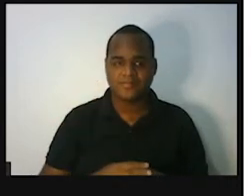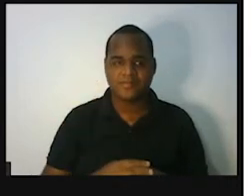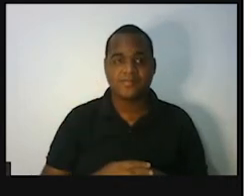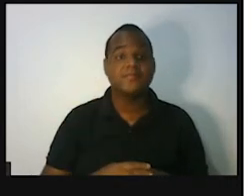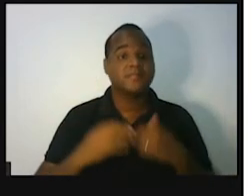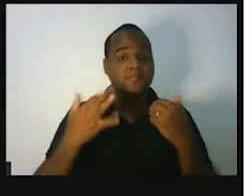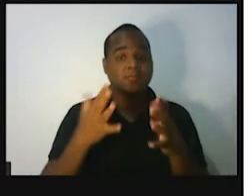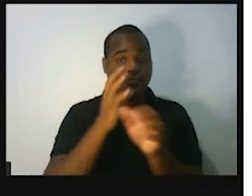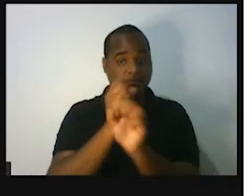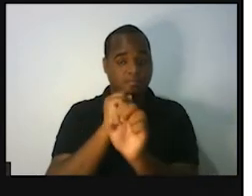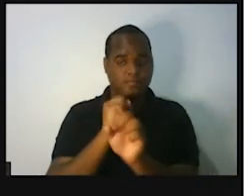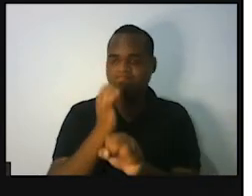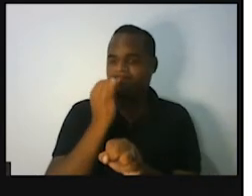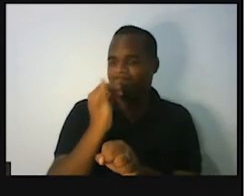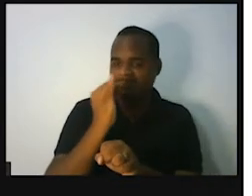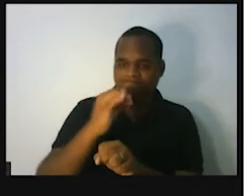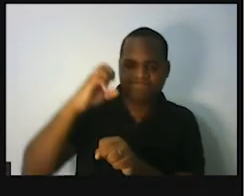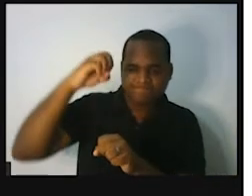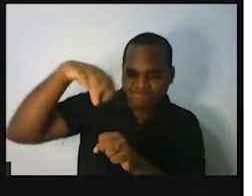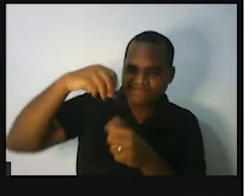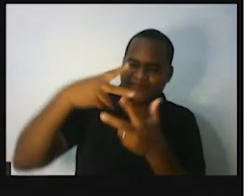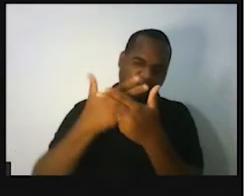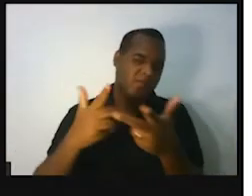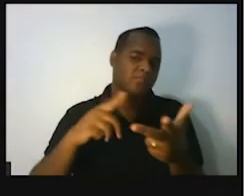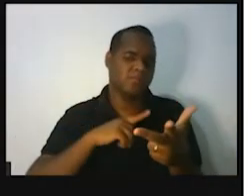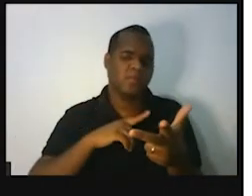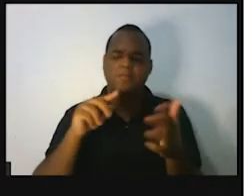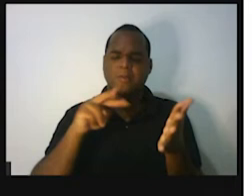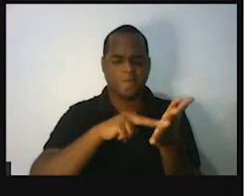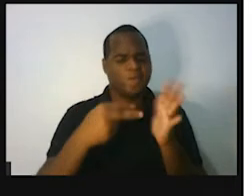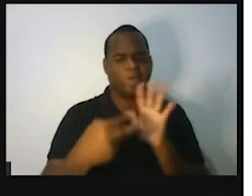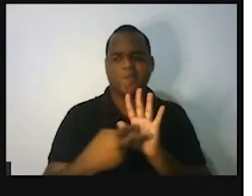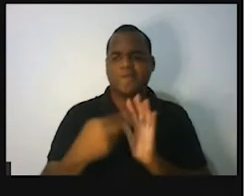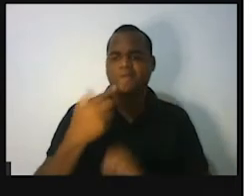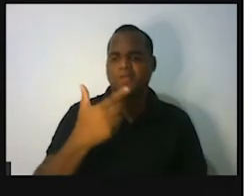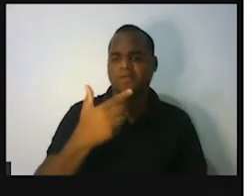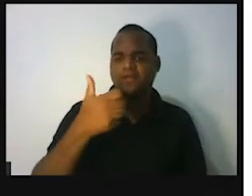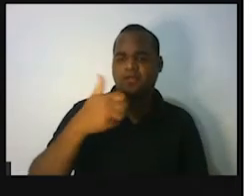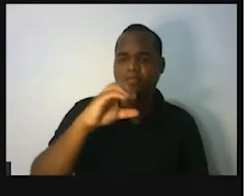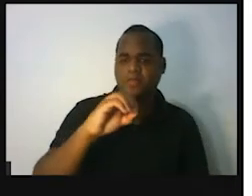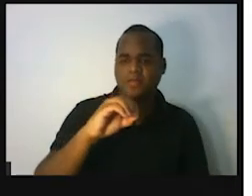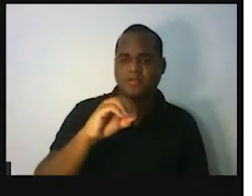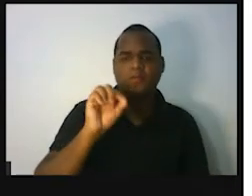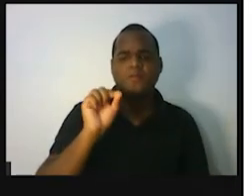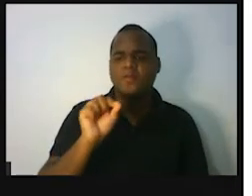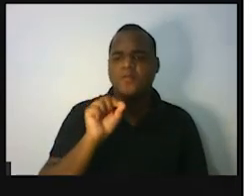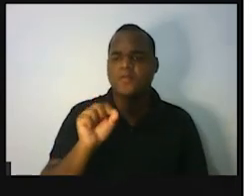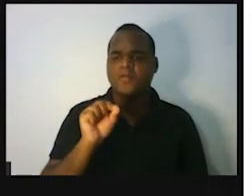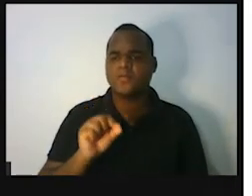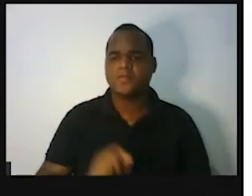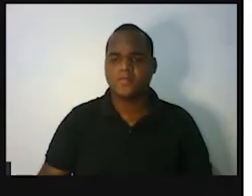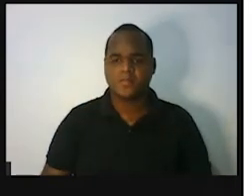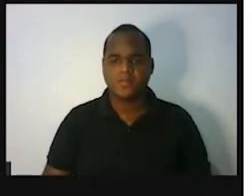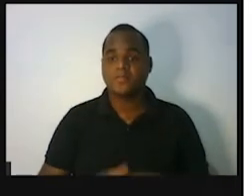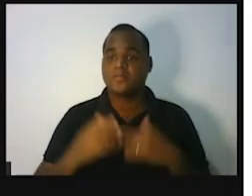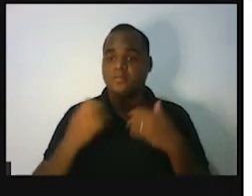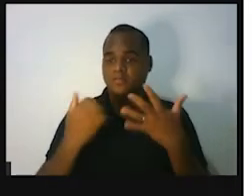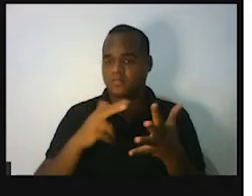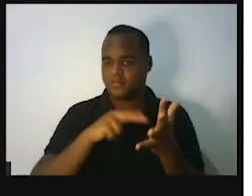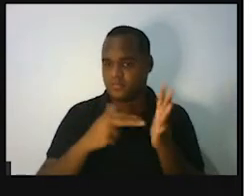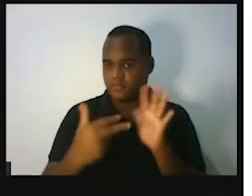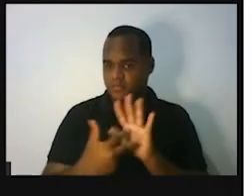energia elétrica. O que significa esses 210,3 kilowatt-hora? Significa